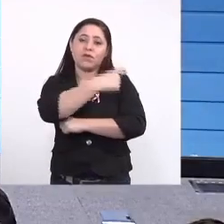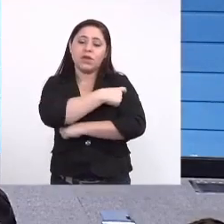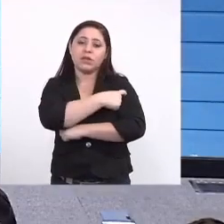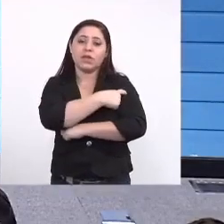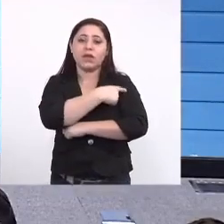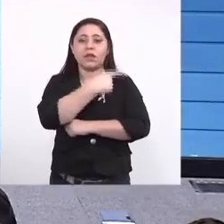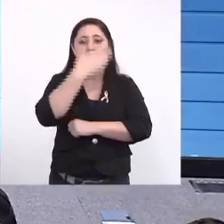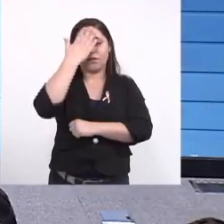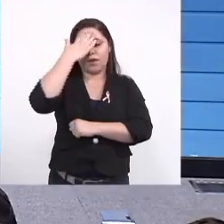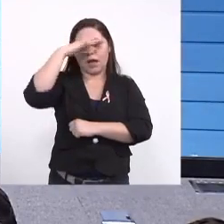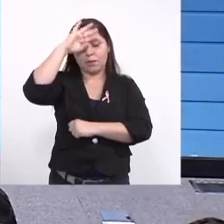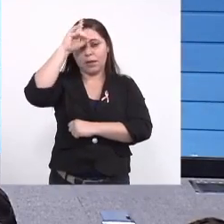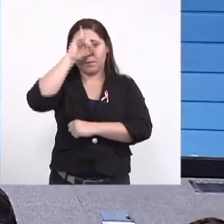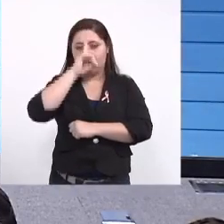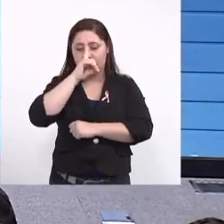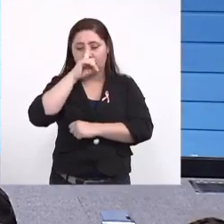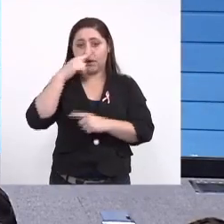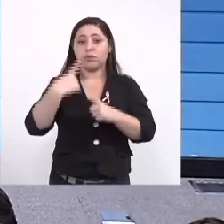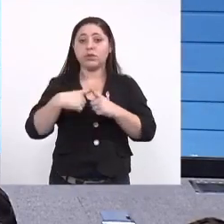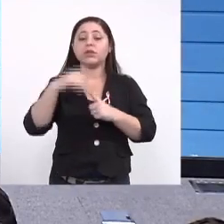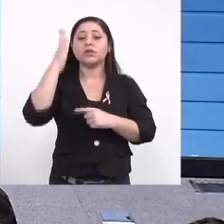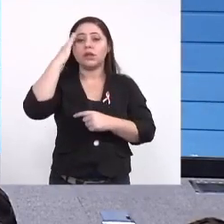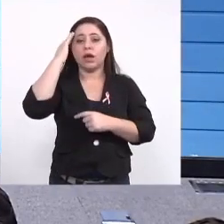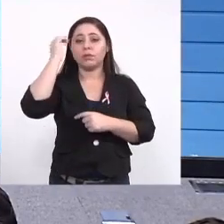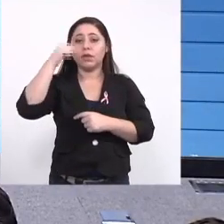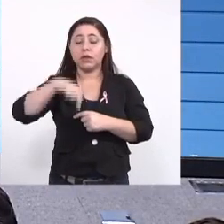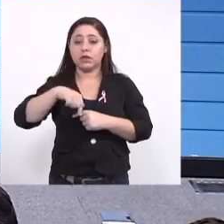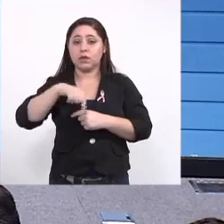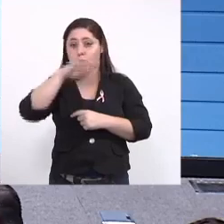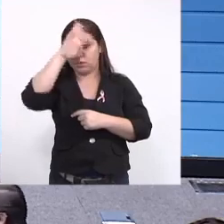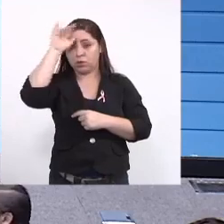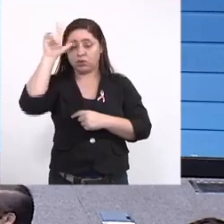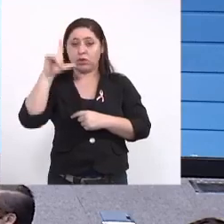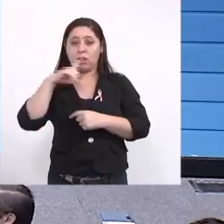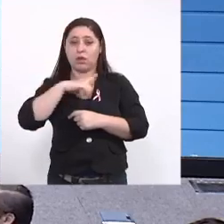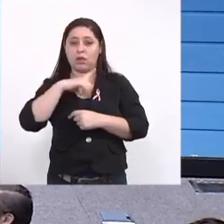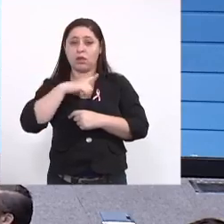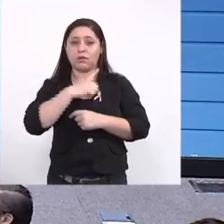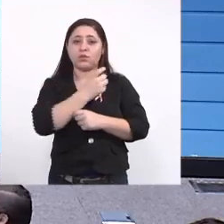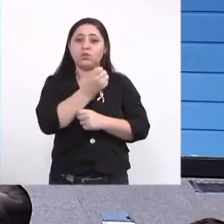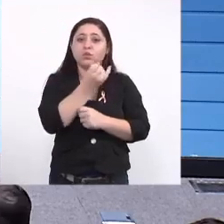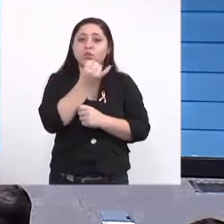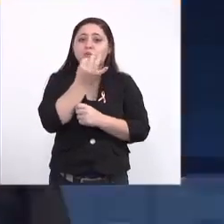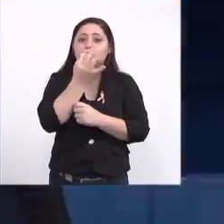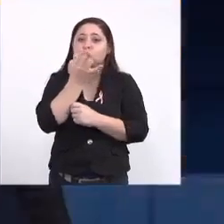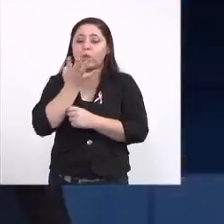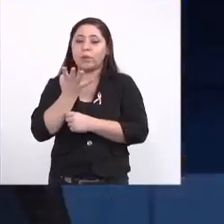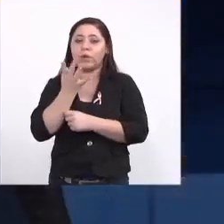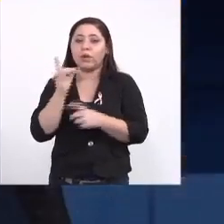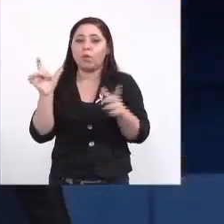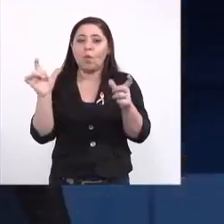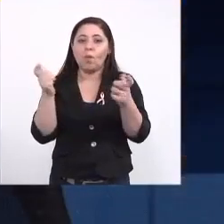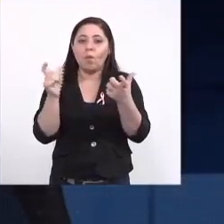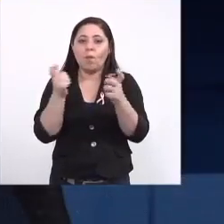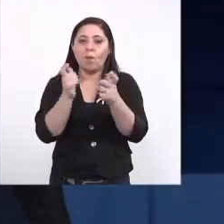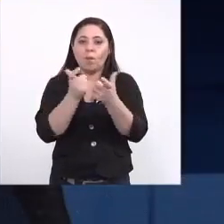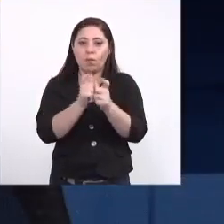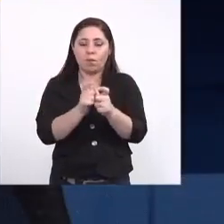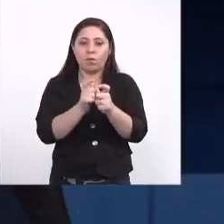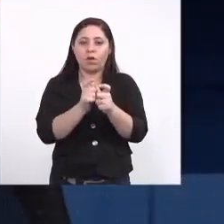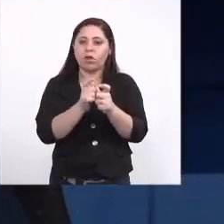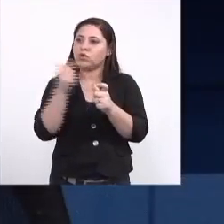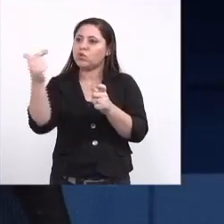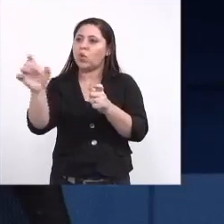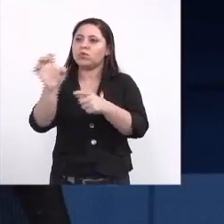a gente sabe que aqui em Mato Grosso do Sul teve uma magnitude, um número de casos bem menor com relação a